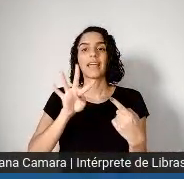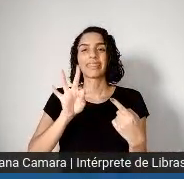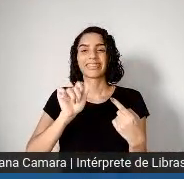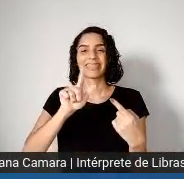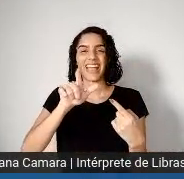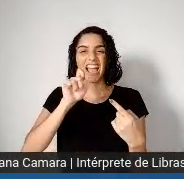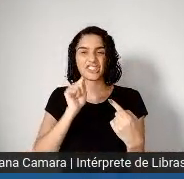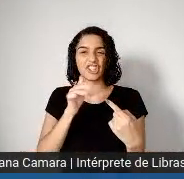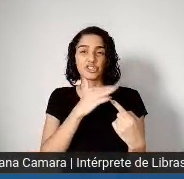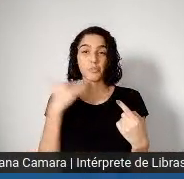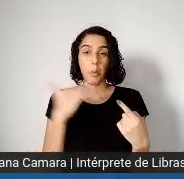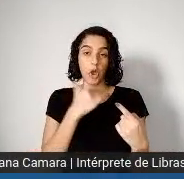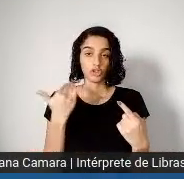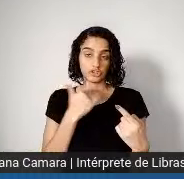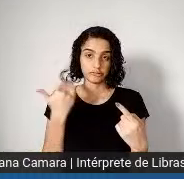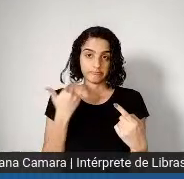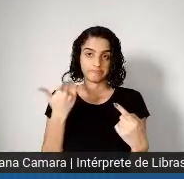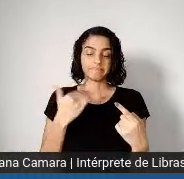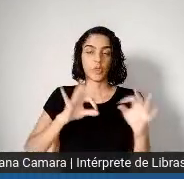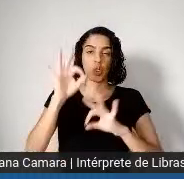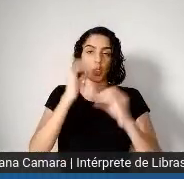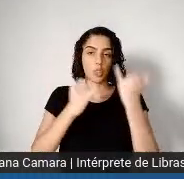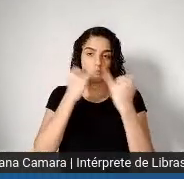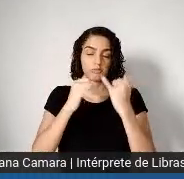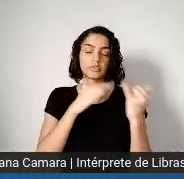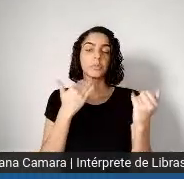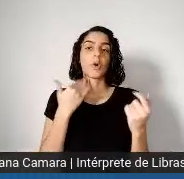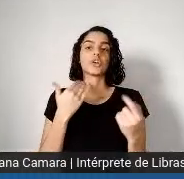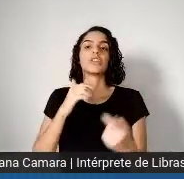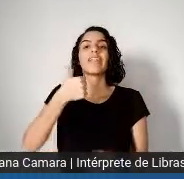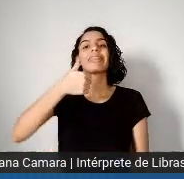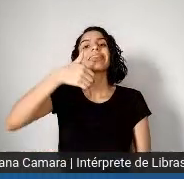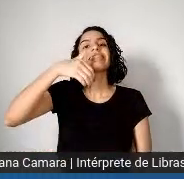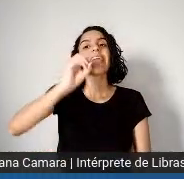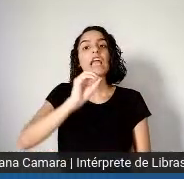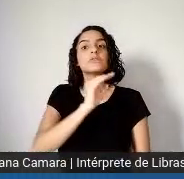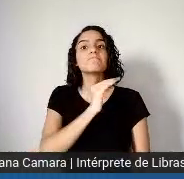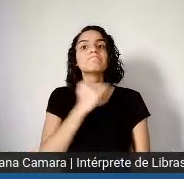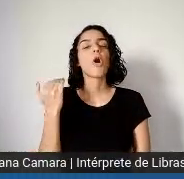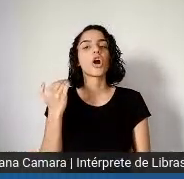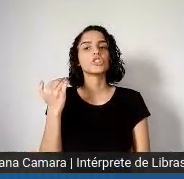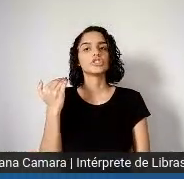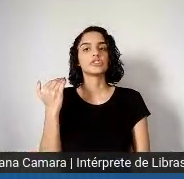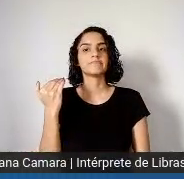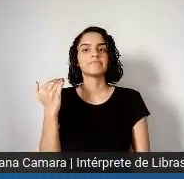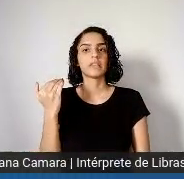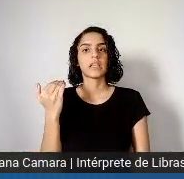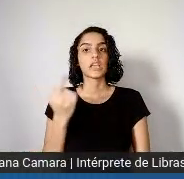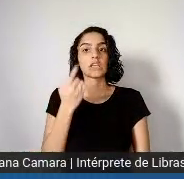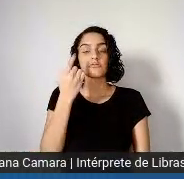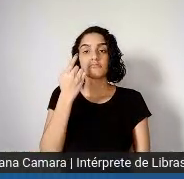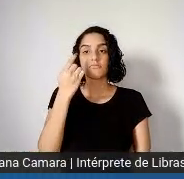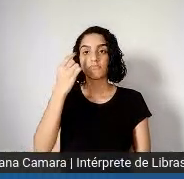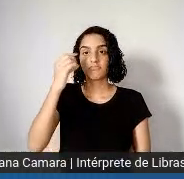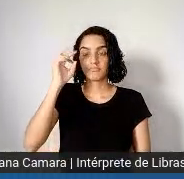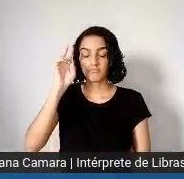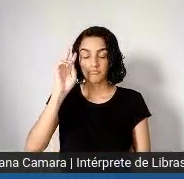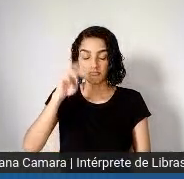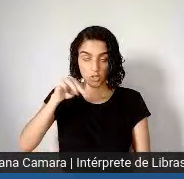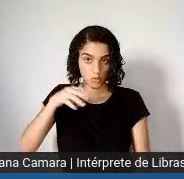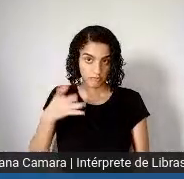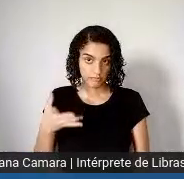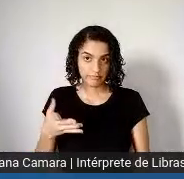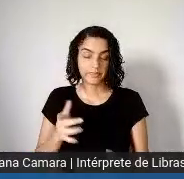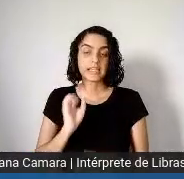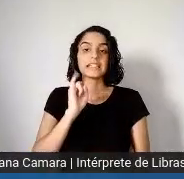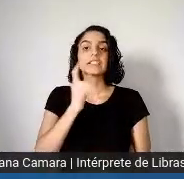é de 10 óbitos a cada mil nascidos vivos. Mas quando você compara esse indicador por bairro, comparando bairros